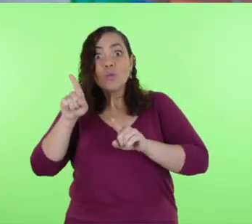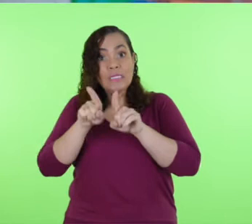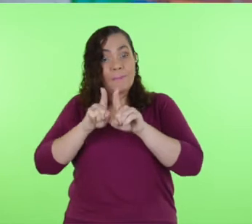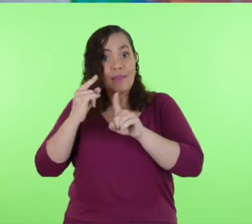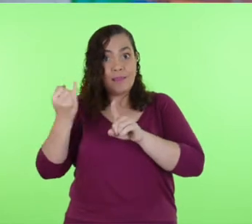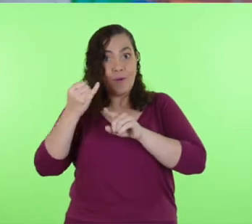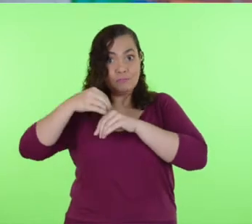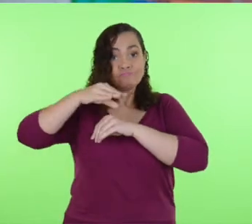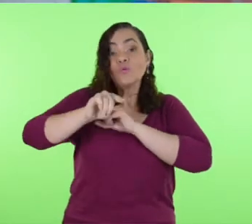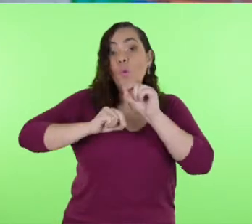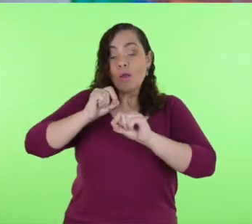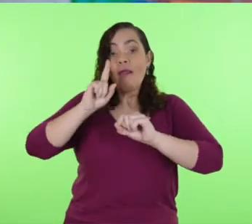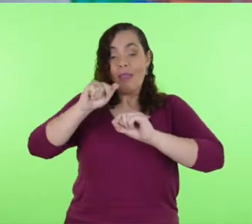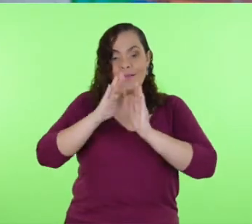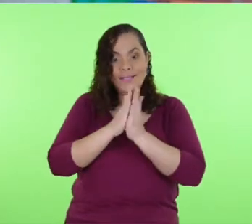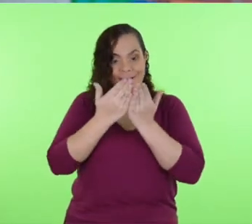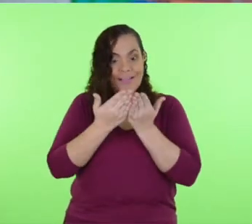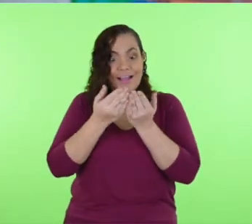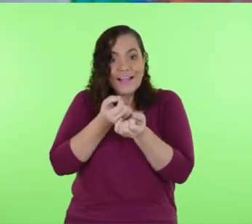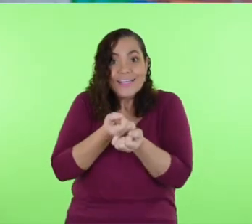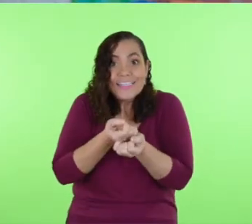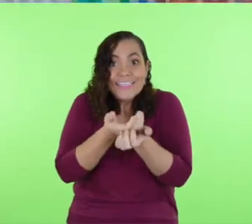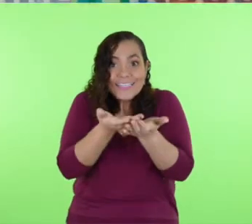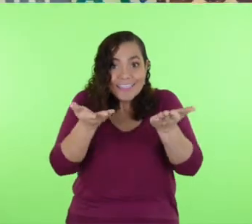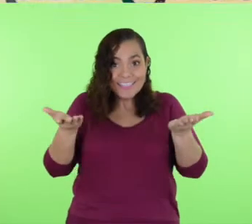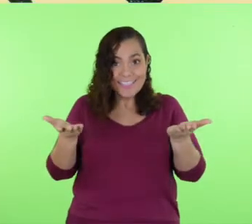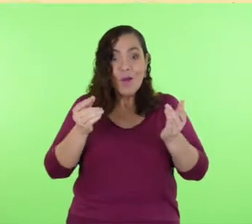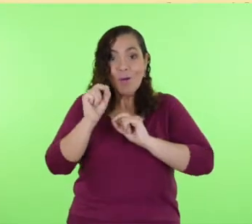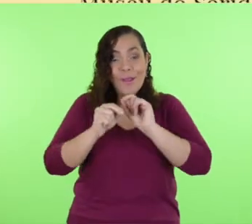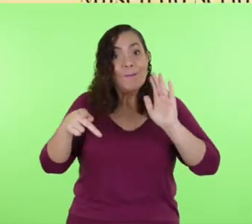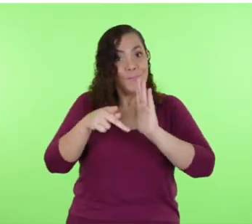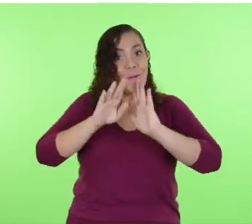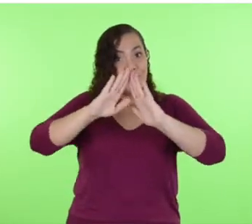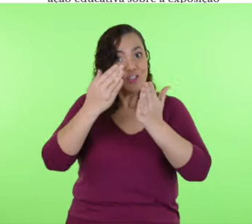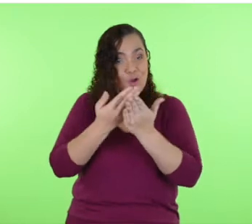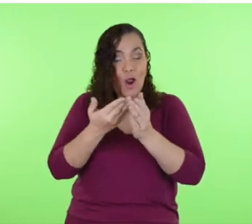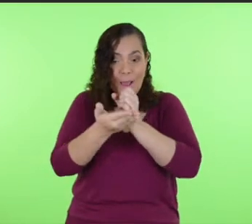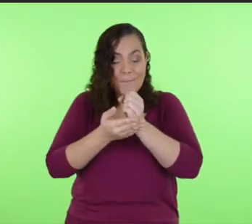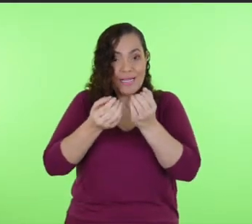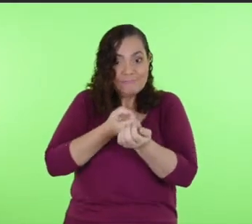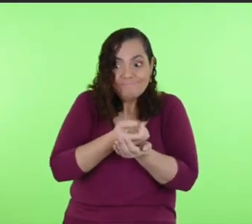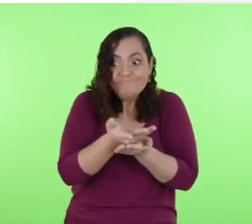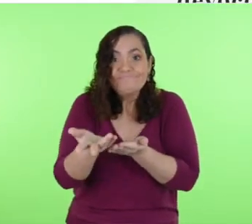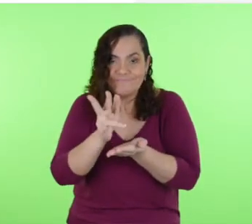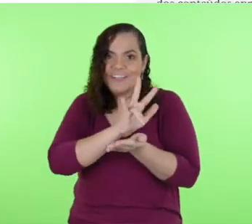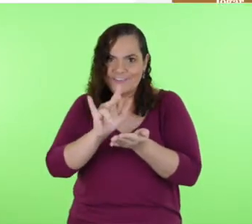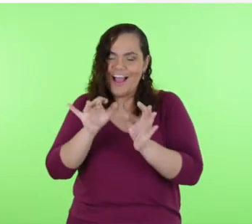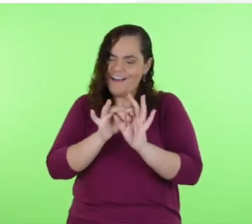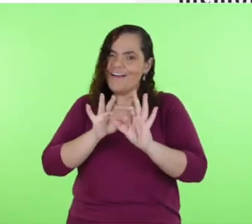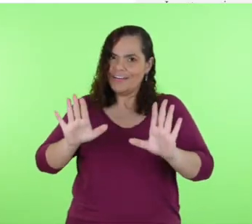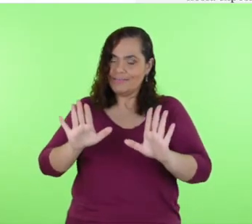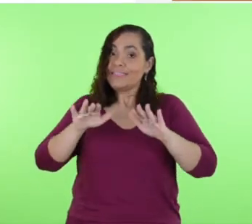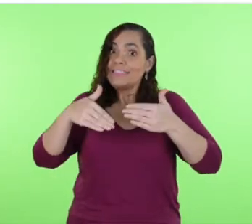Outro ponto de destaque são os materiais educativos, como cartilhas, que estarão acessíveis para as escolas do ensino